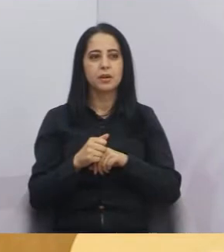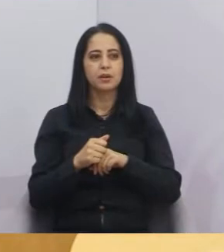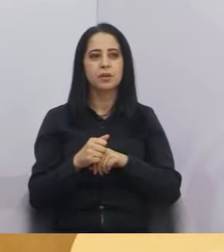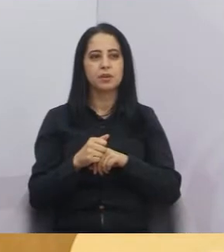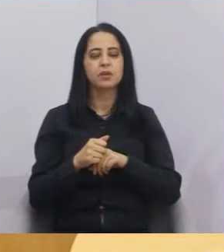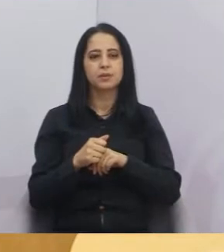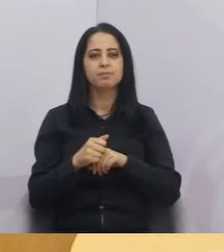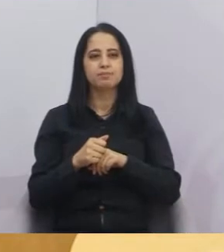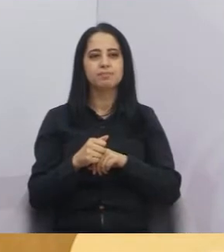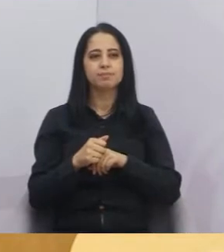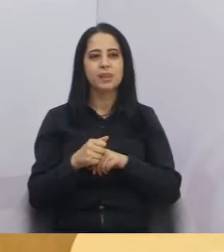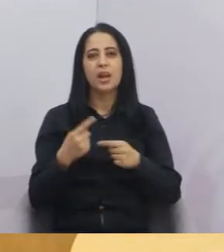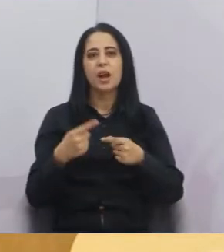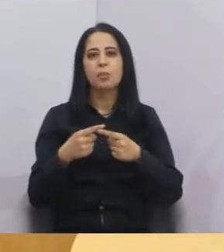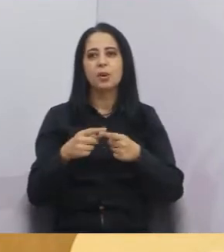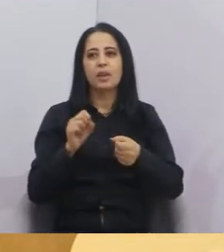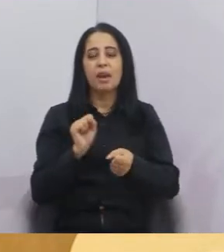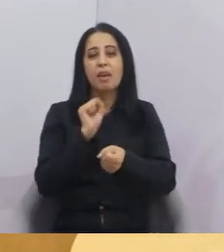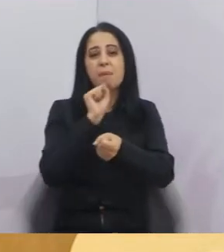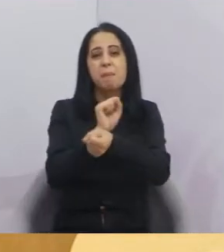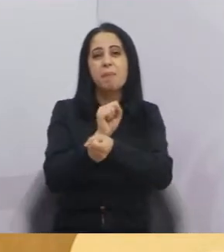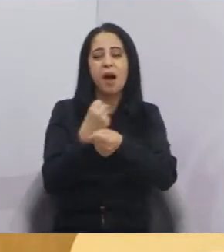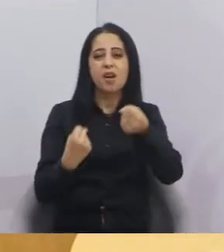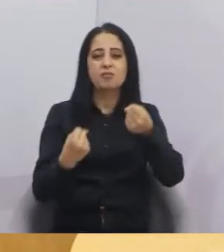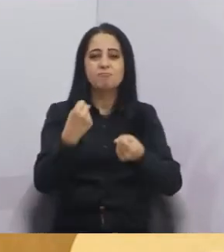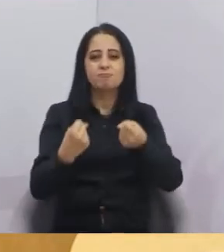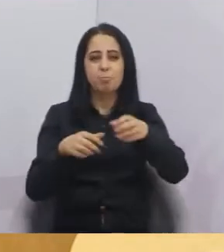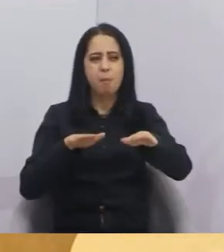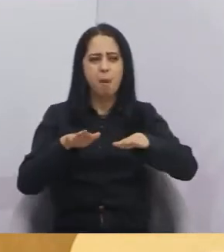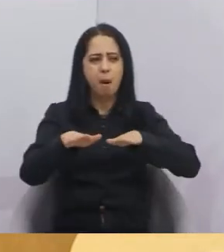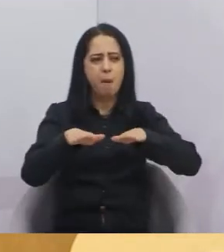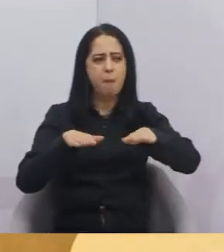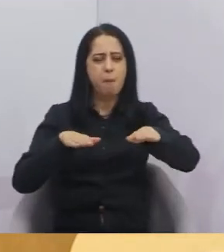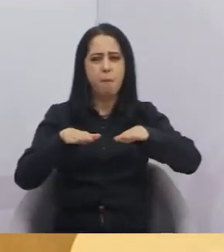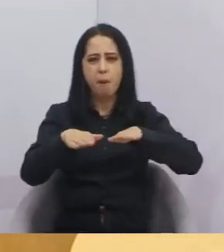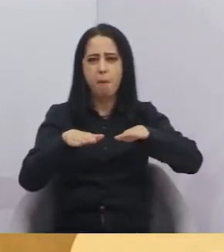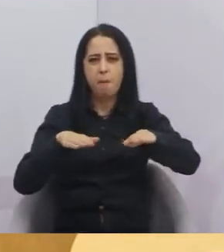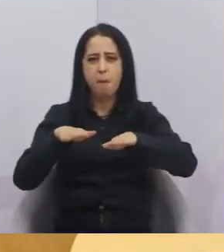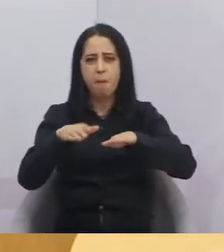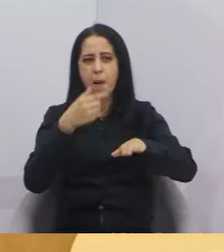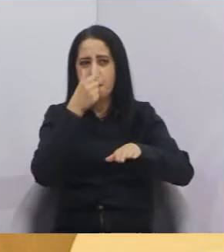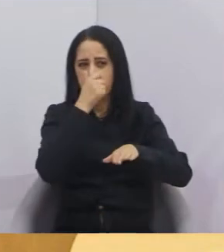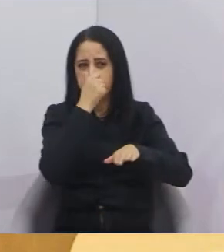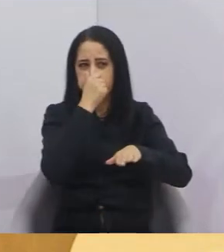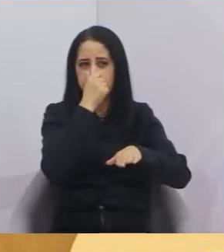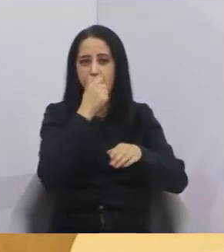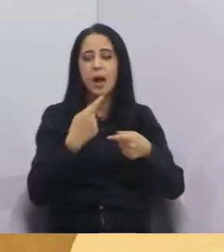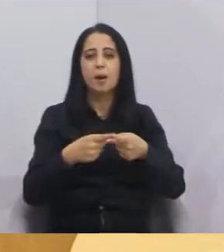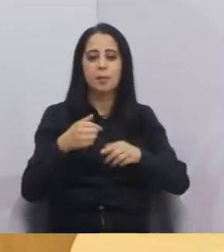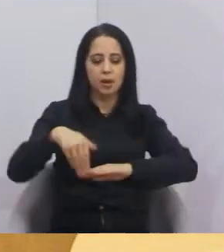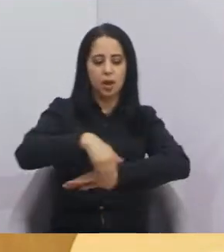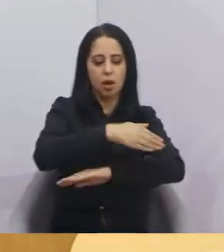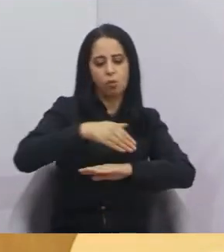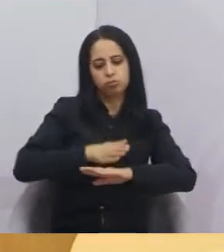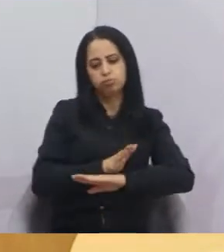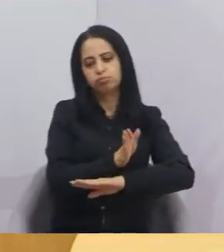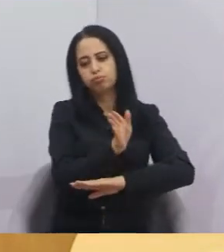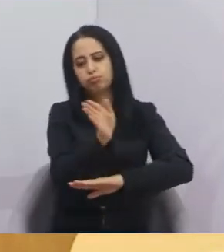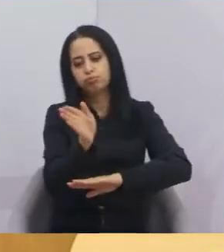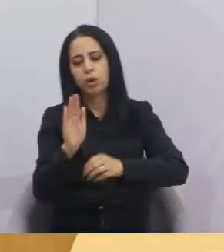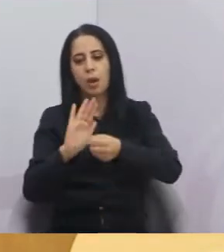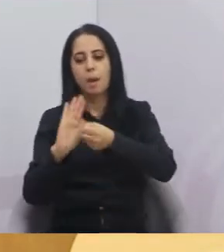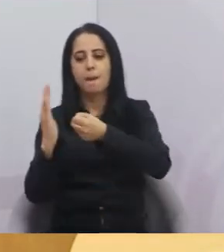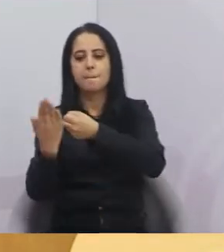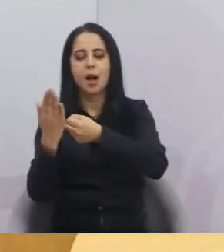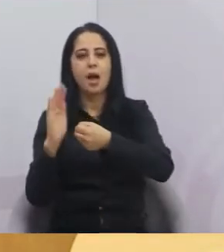é onde vai poder tirar um pouco do fluxo de veículos ali por perto, principalmente desse trecho que sai ali e vai até o Parque Brasil, vai em frente à Panther para